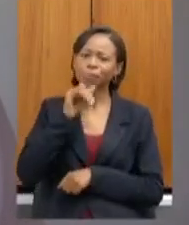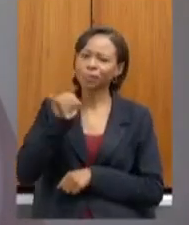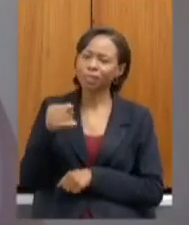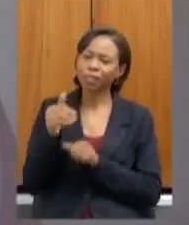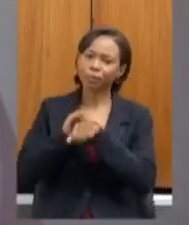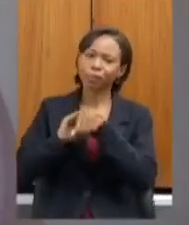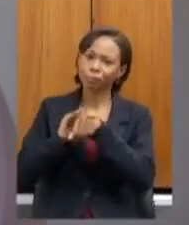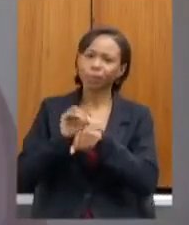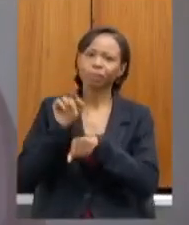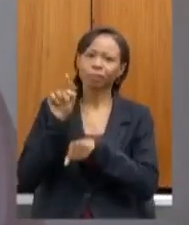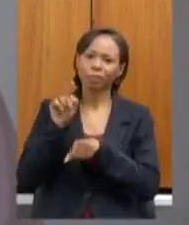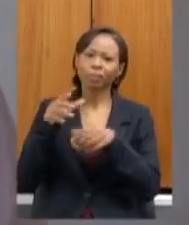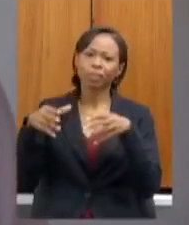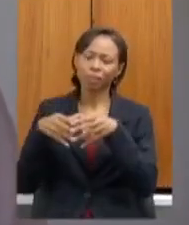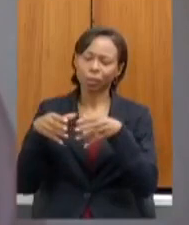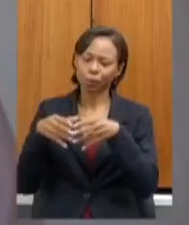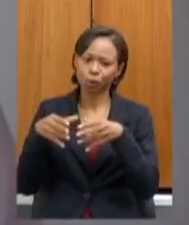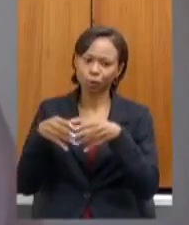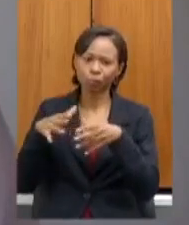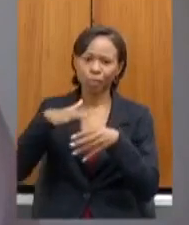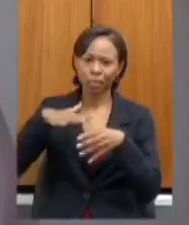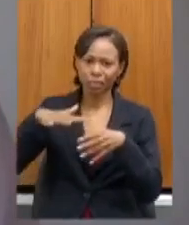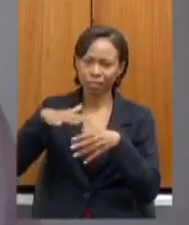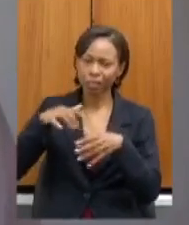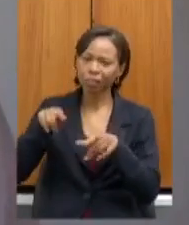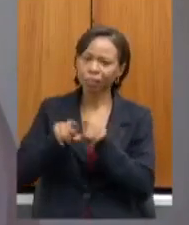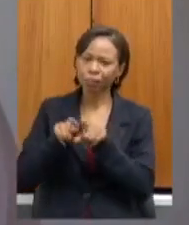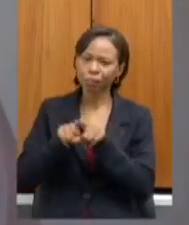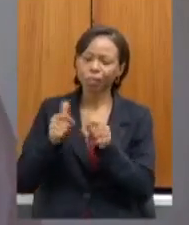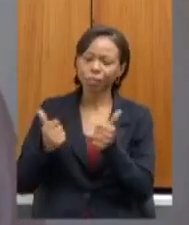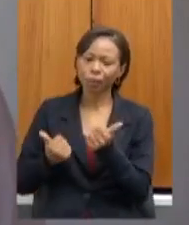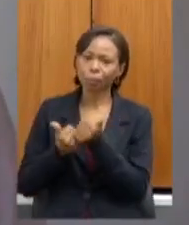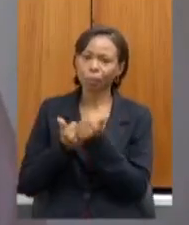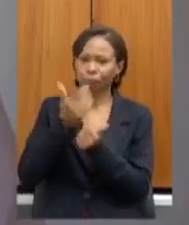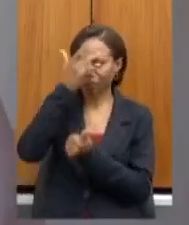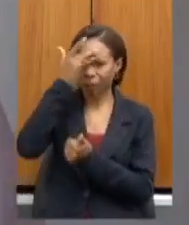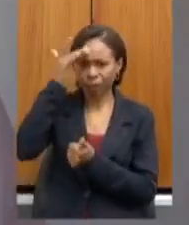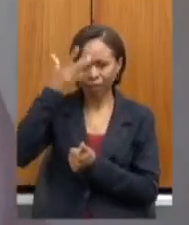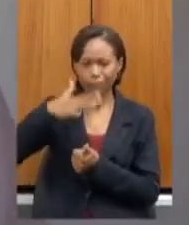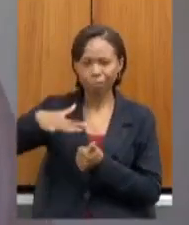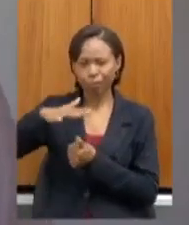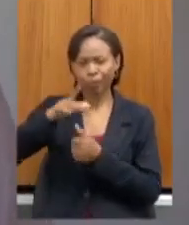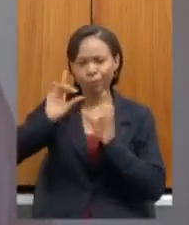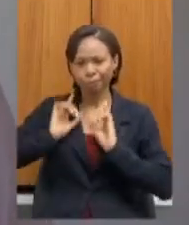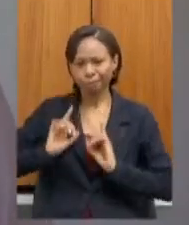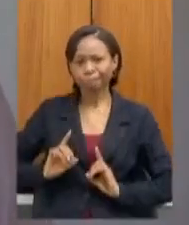o senhor com toda a comissão de apoio às pessoas com deficiência